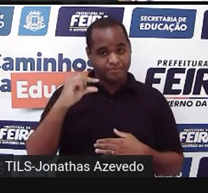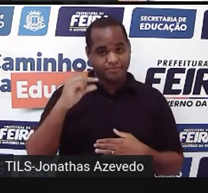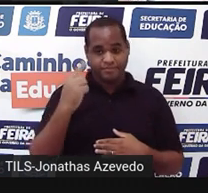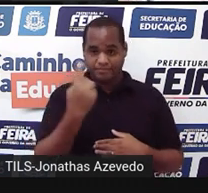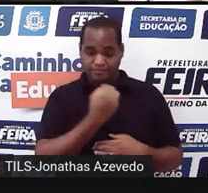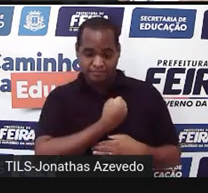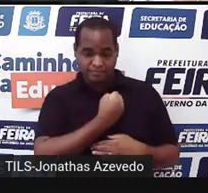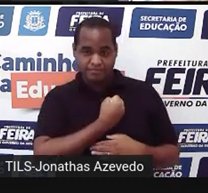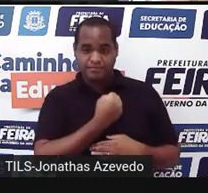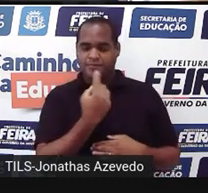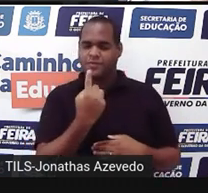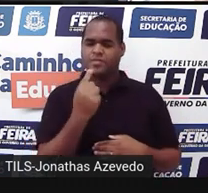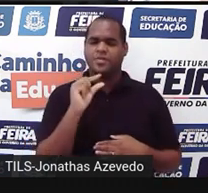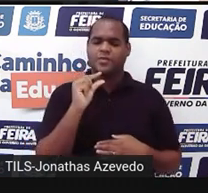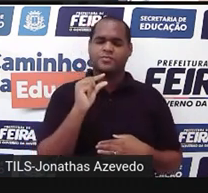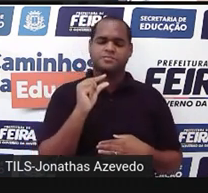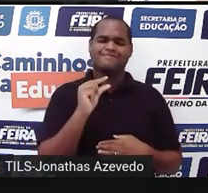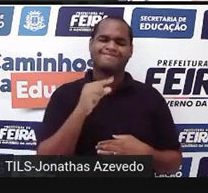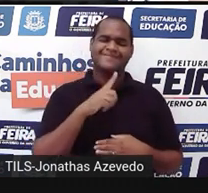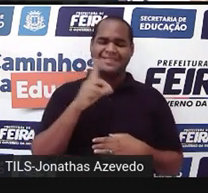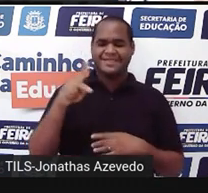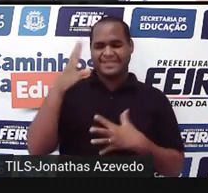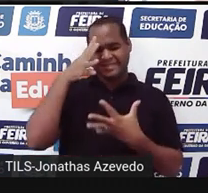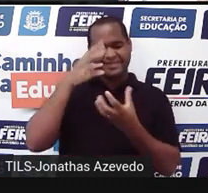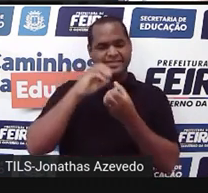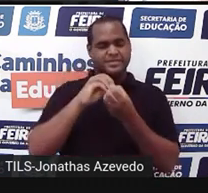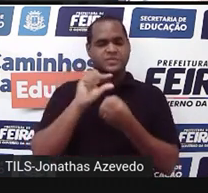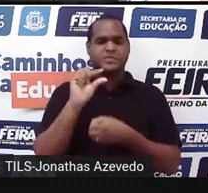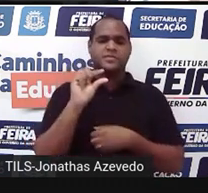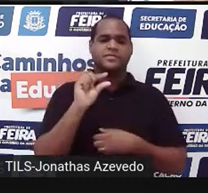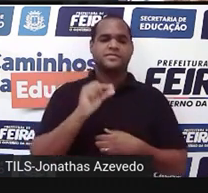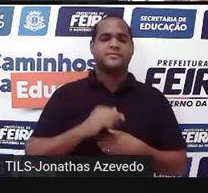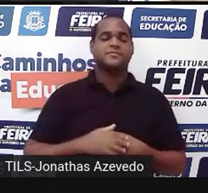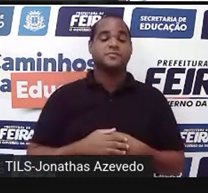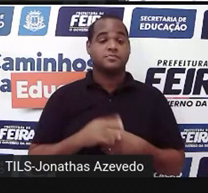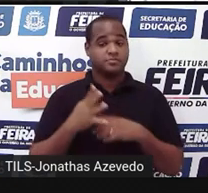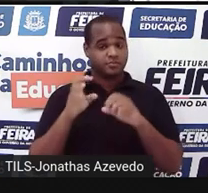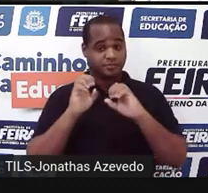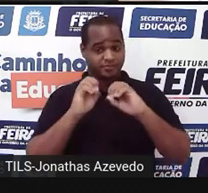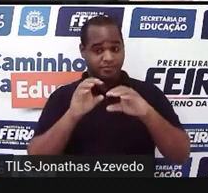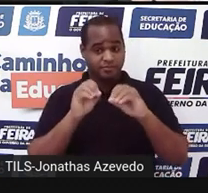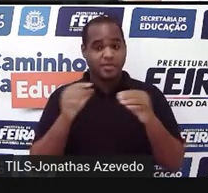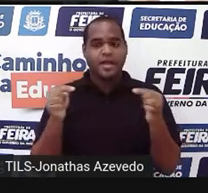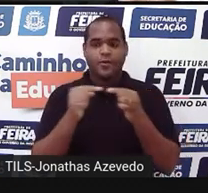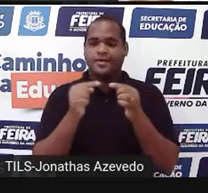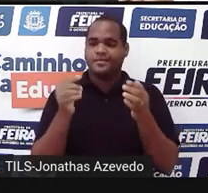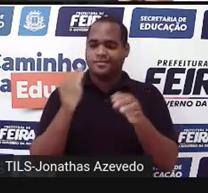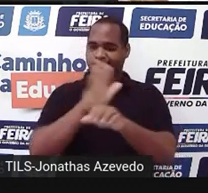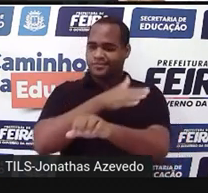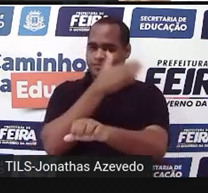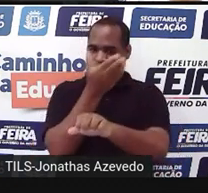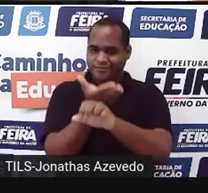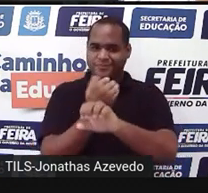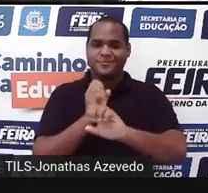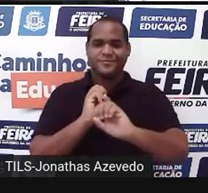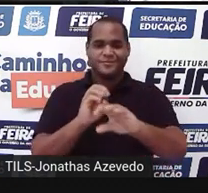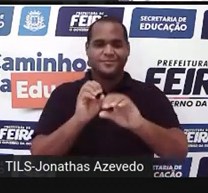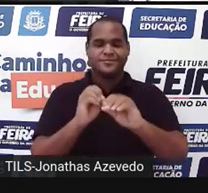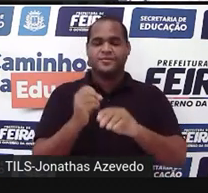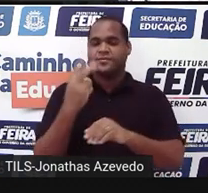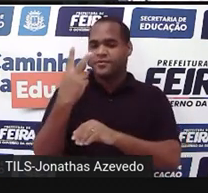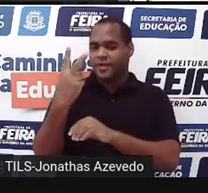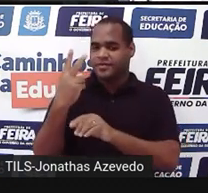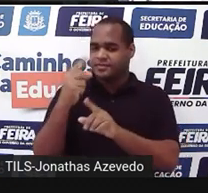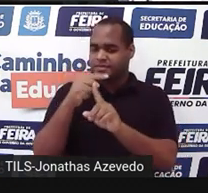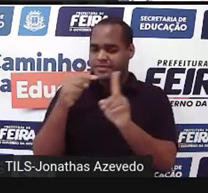dizer pouco, professor, entendi pouco dessa aula, aliás, dessa aula não, até esse momento da aula. Número